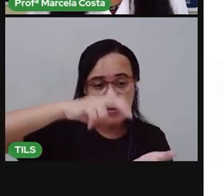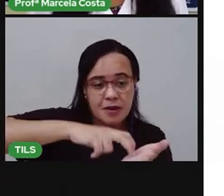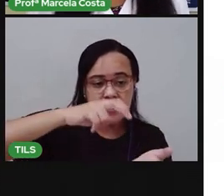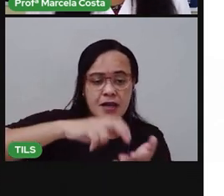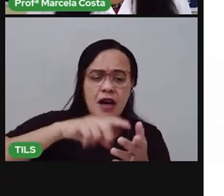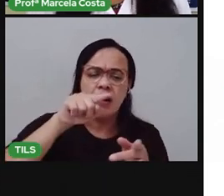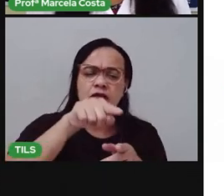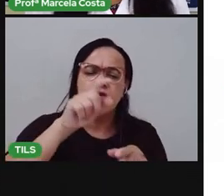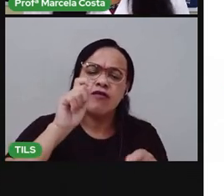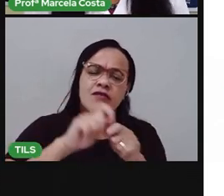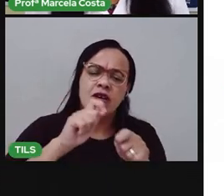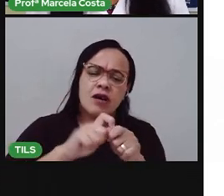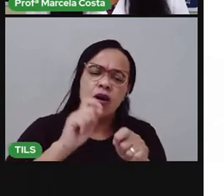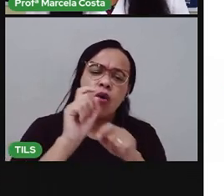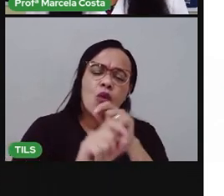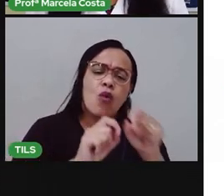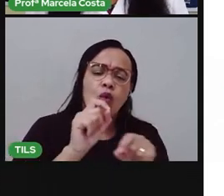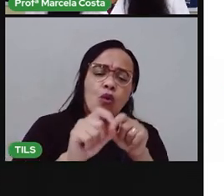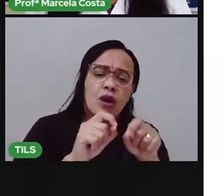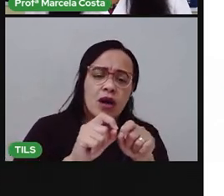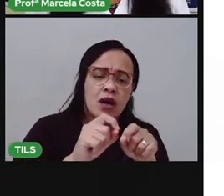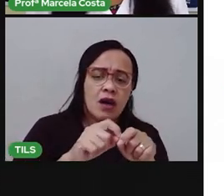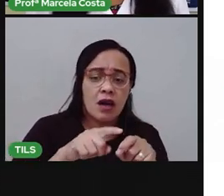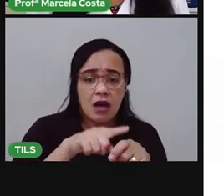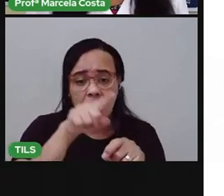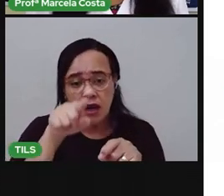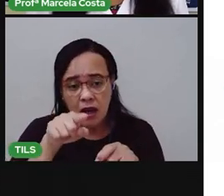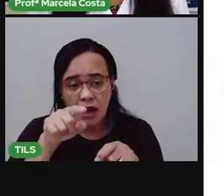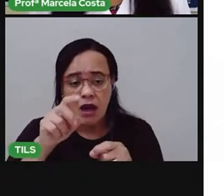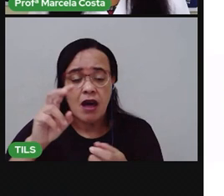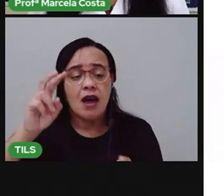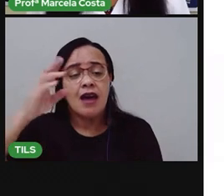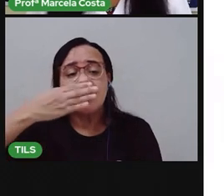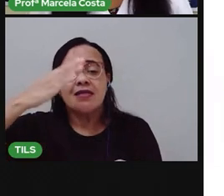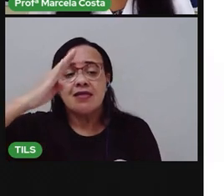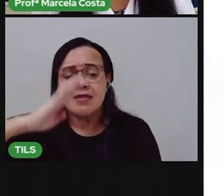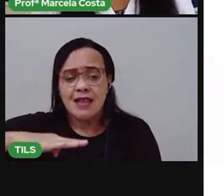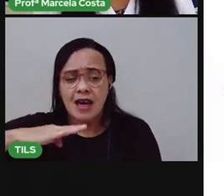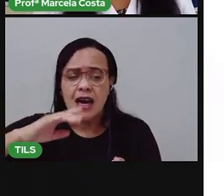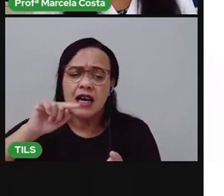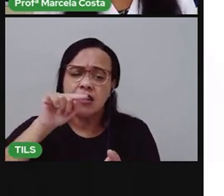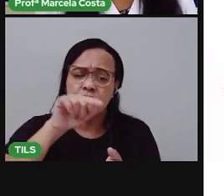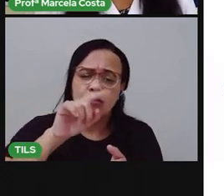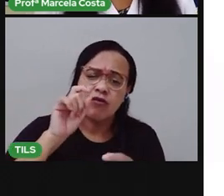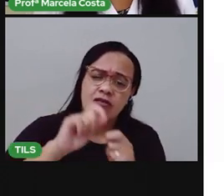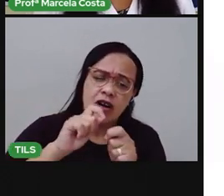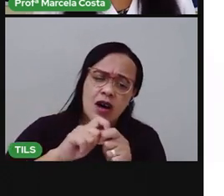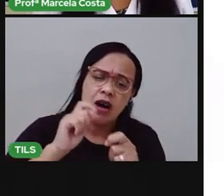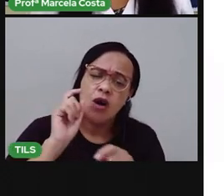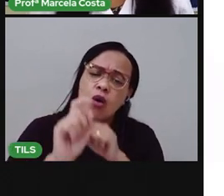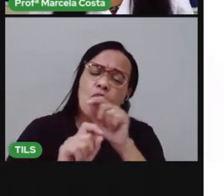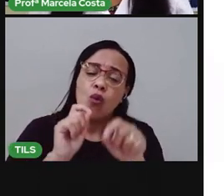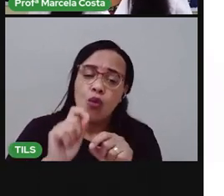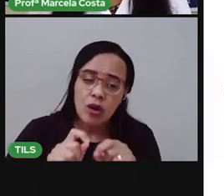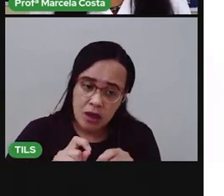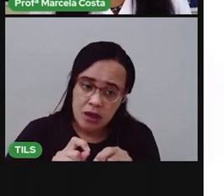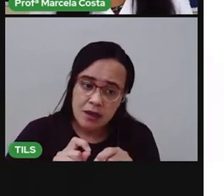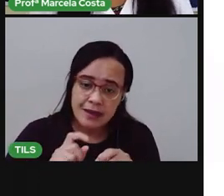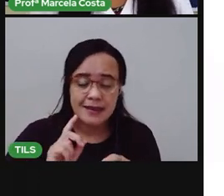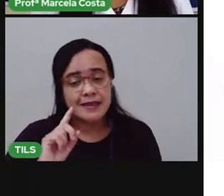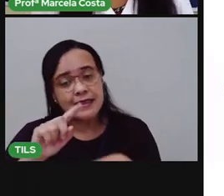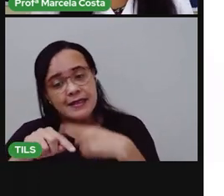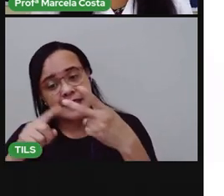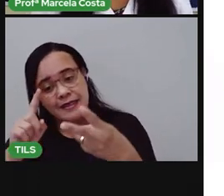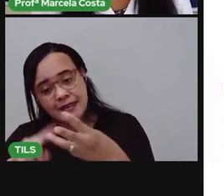da manhã, tarde e noite. O você costuma fazer pela manhã, você vai escrever